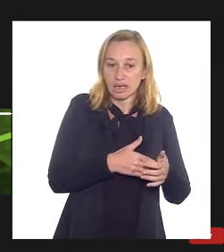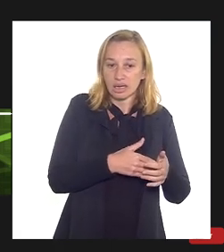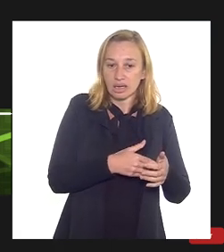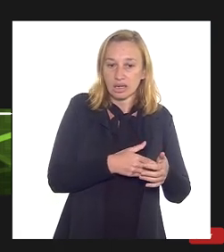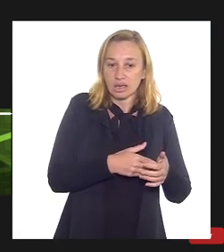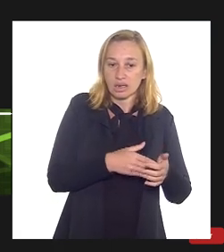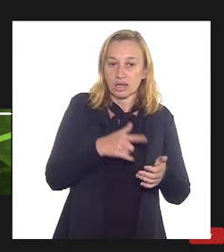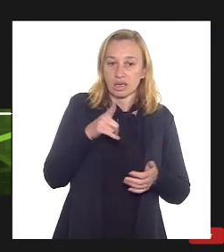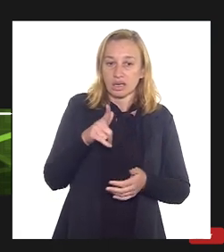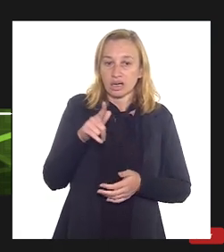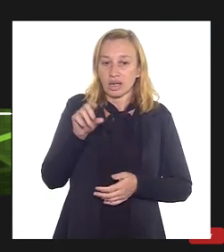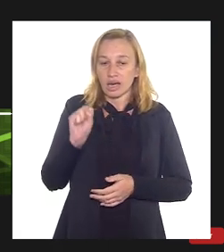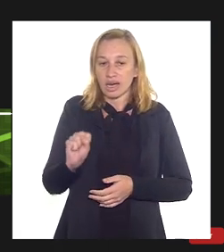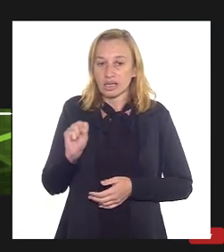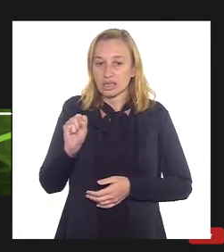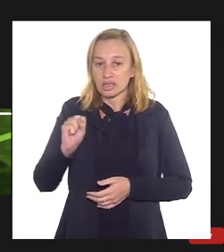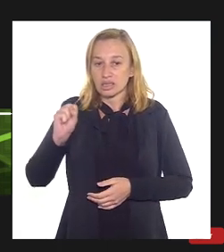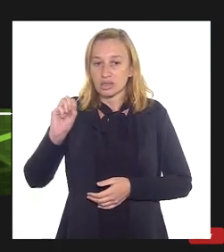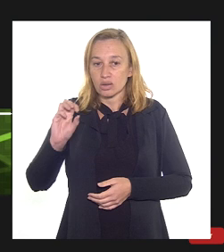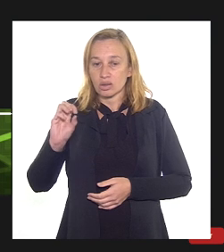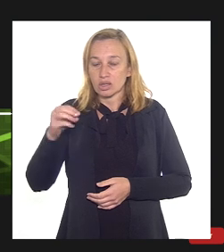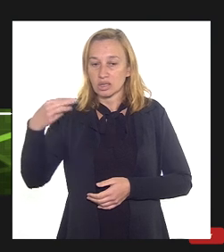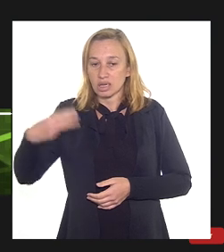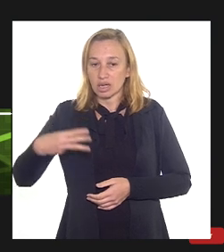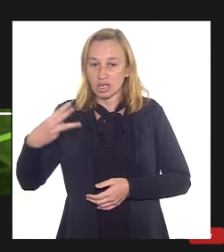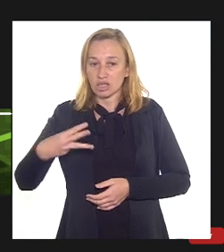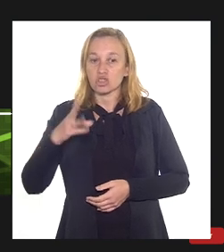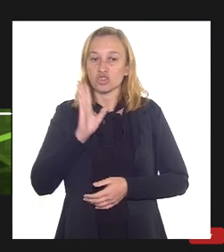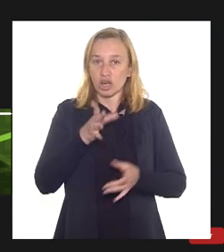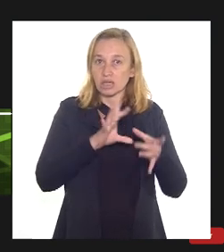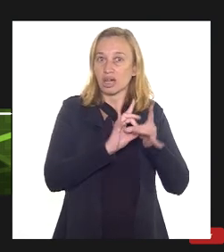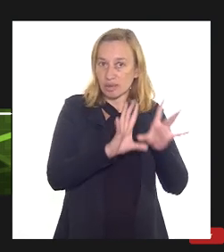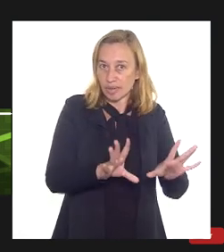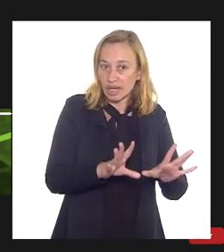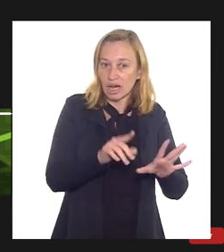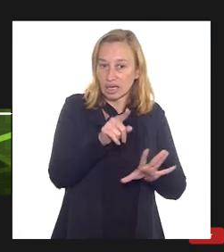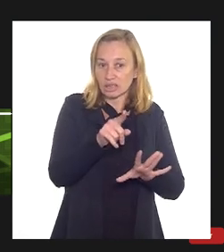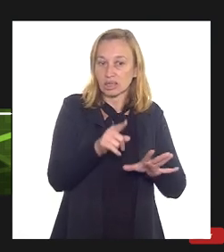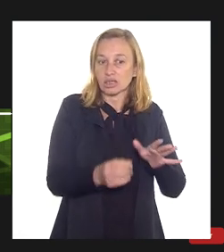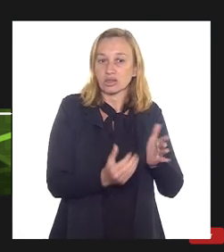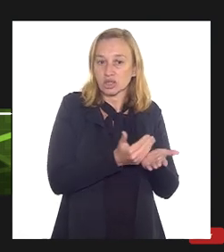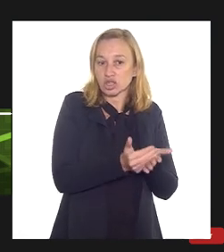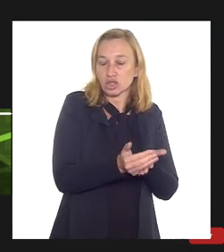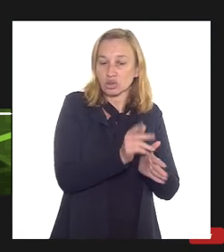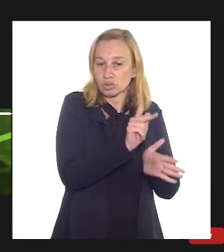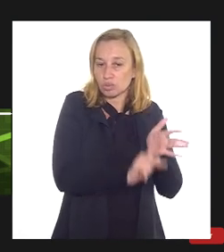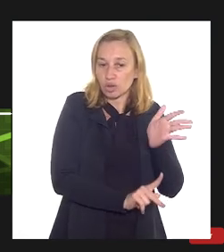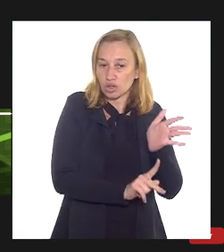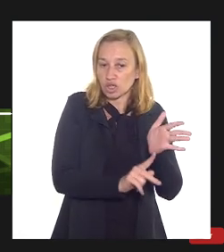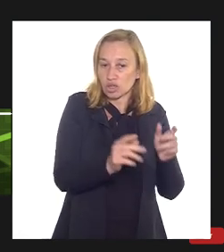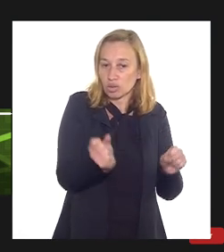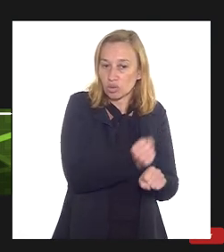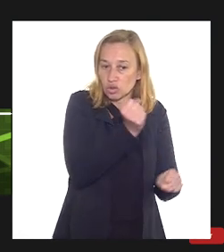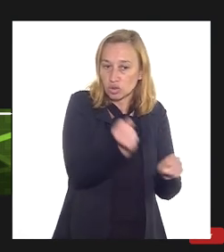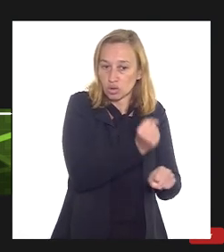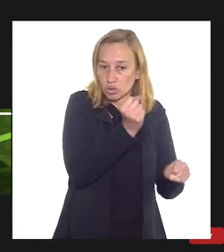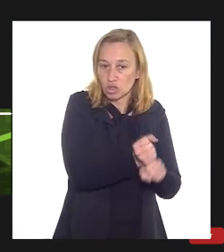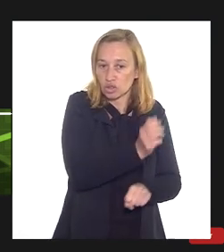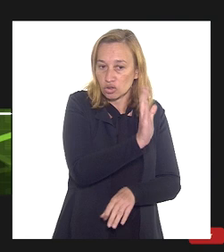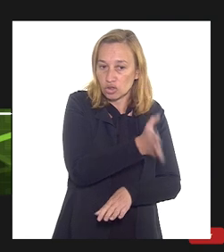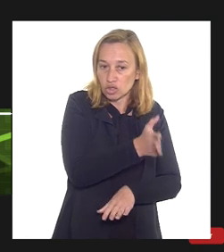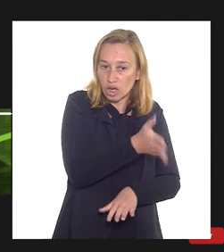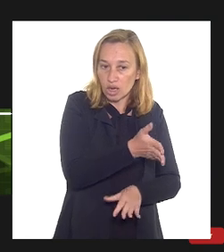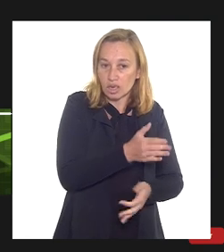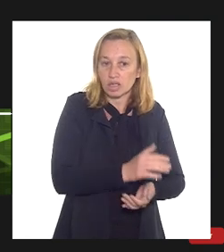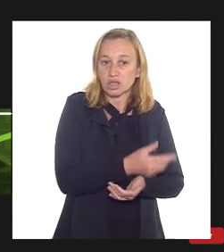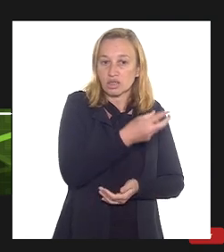Esse gasoduto aqui já está autorizado na fase de projeto para ser construído, devendo entrar em operação